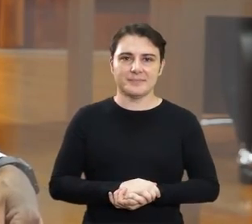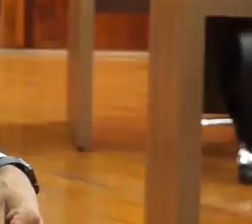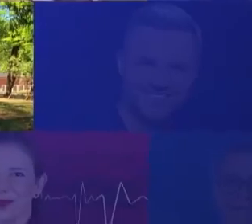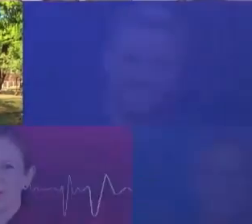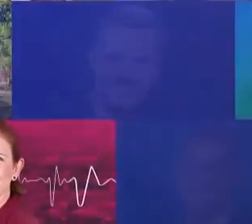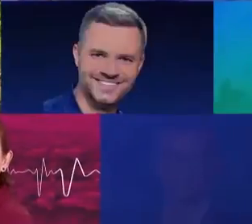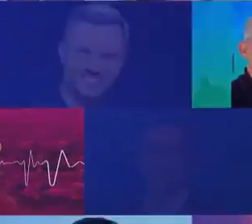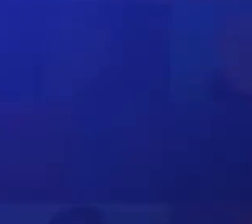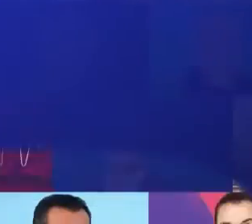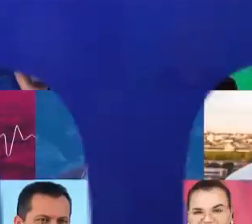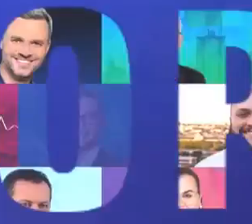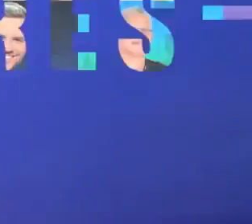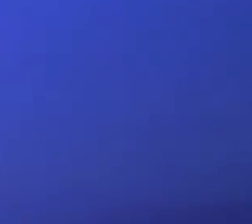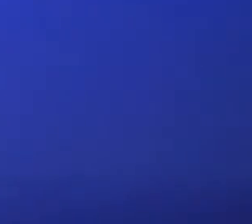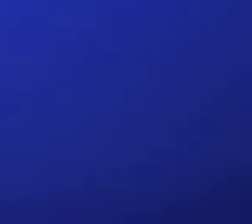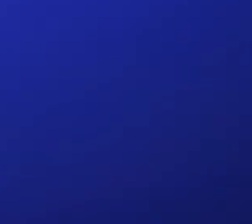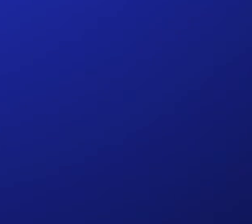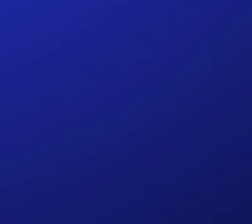Araraquara.